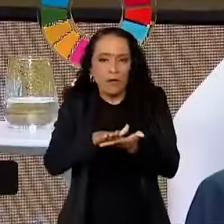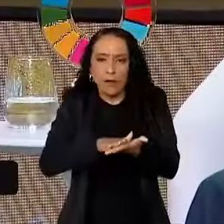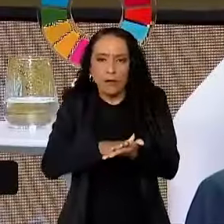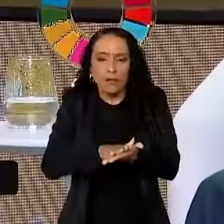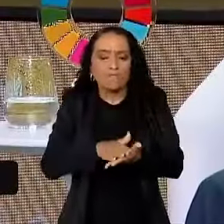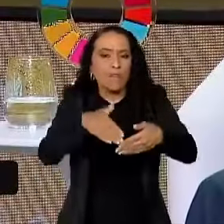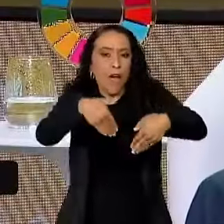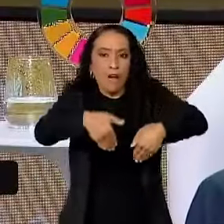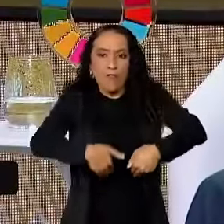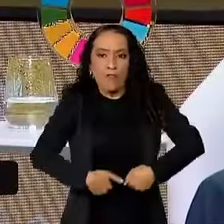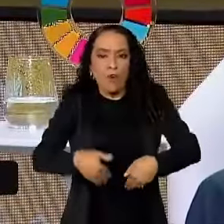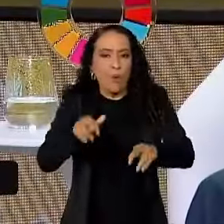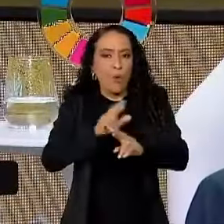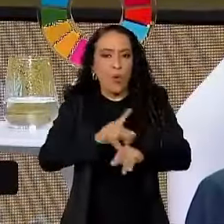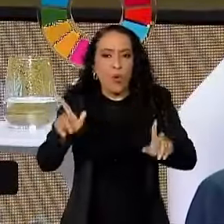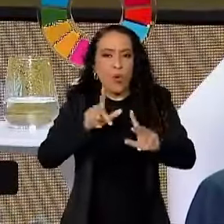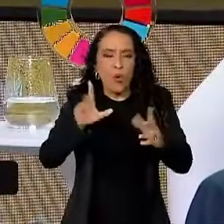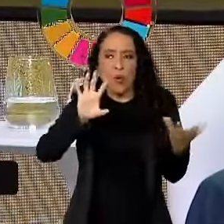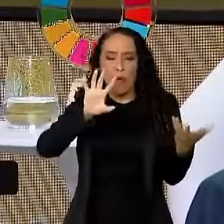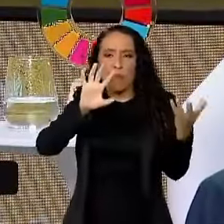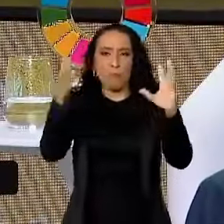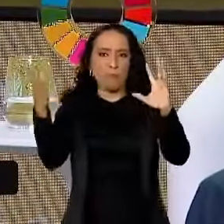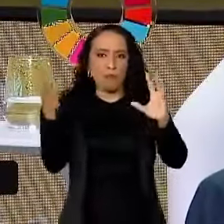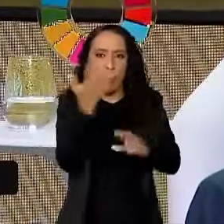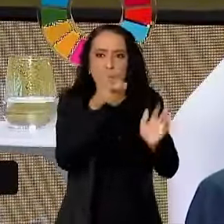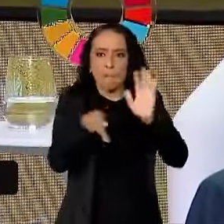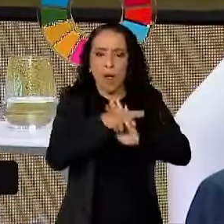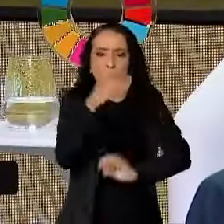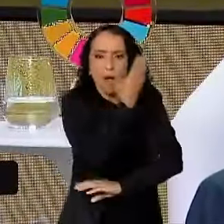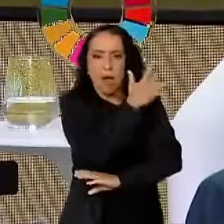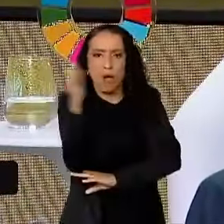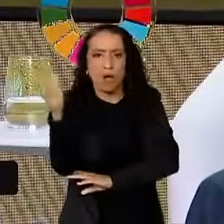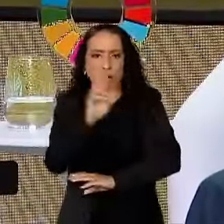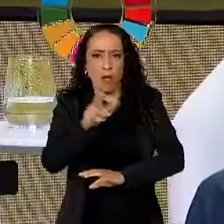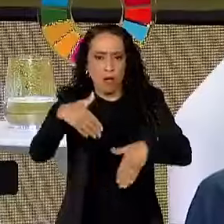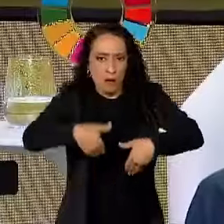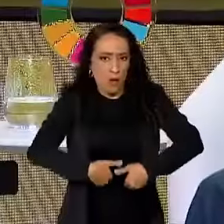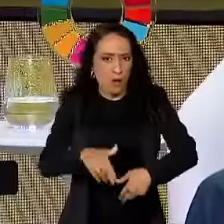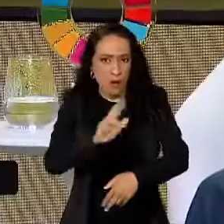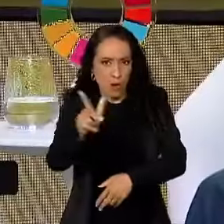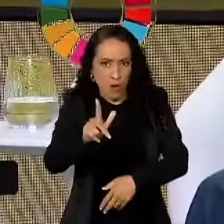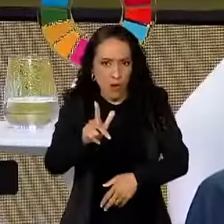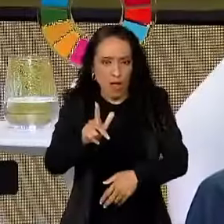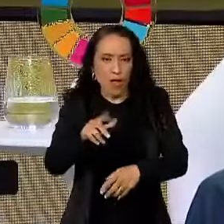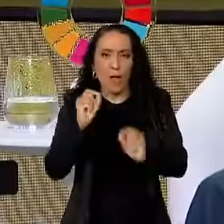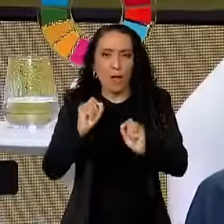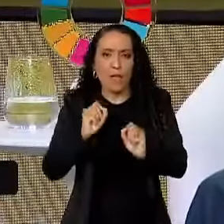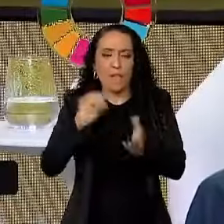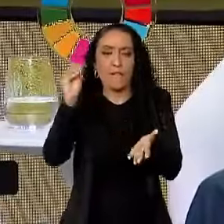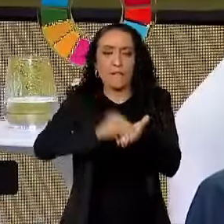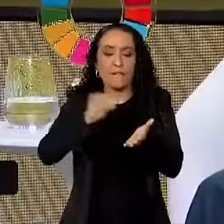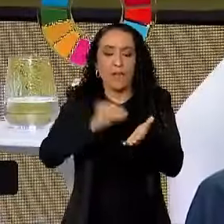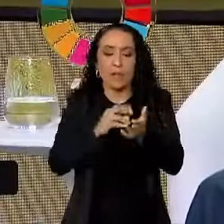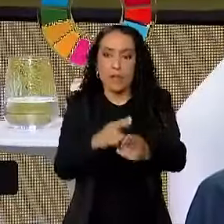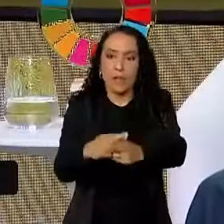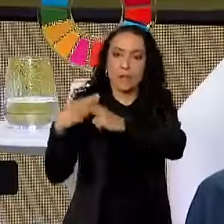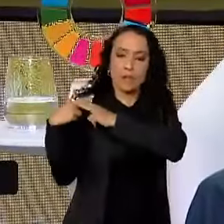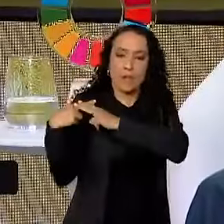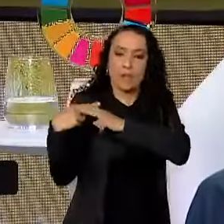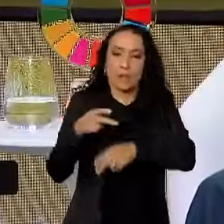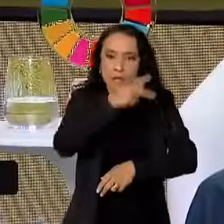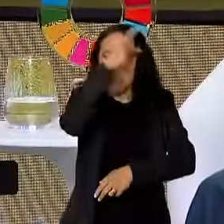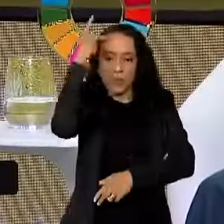não é um fenômeno da natureza. A fome é a irresponsabilidade dos governantes do mundo